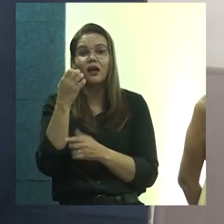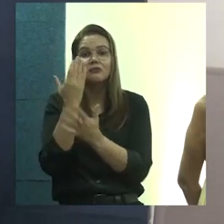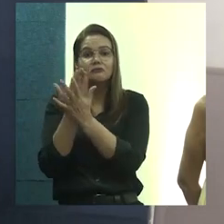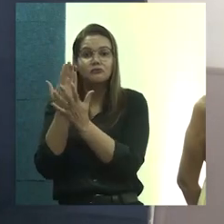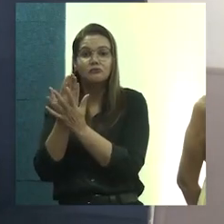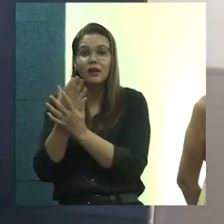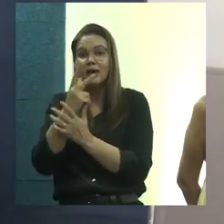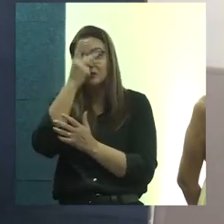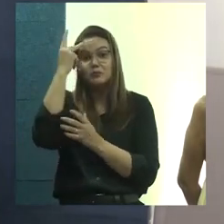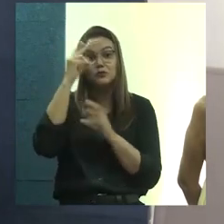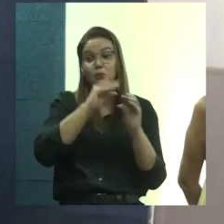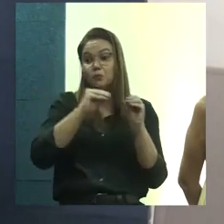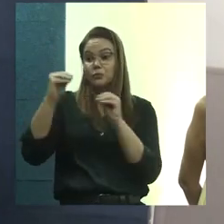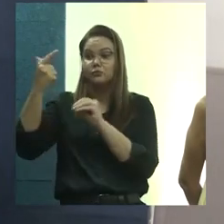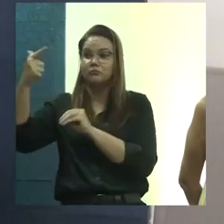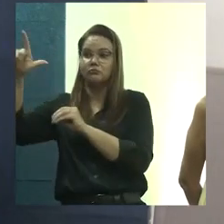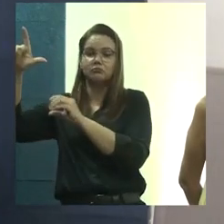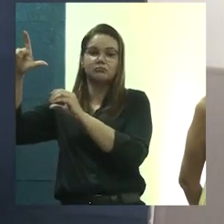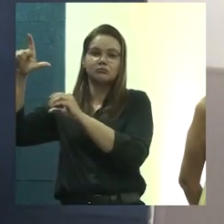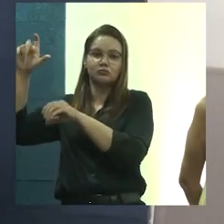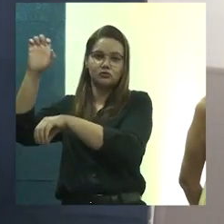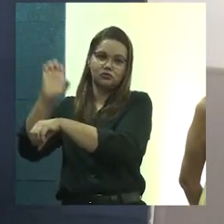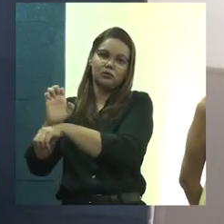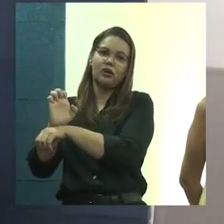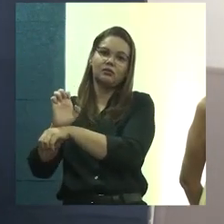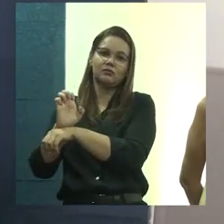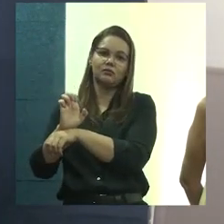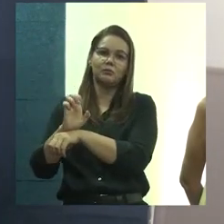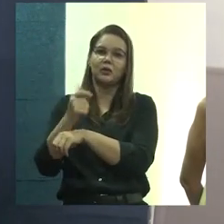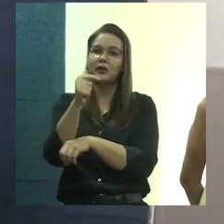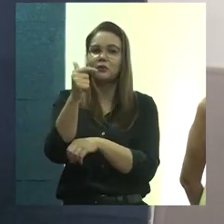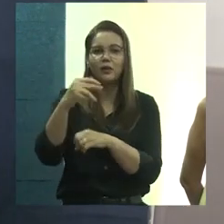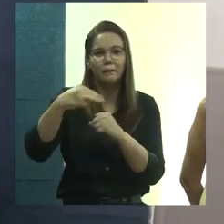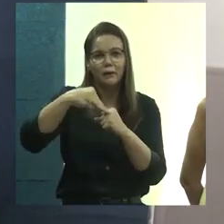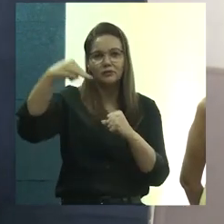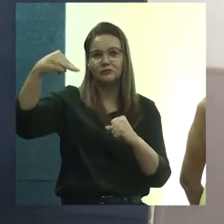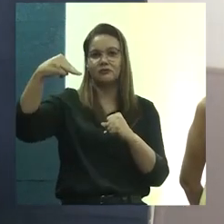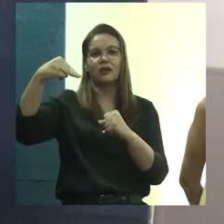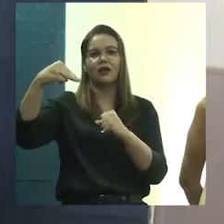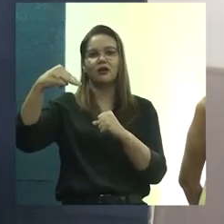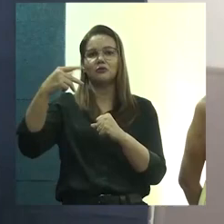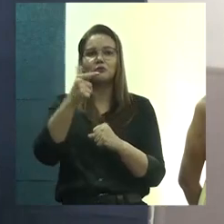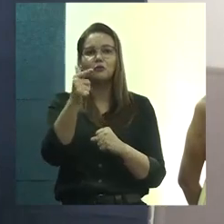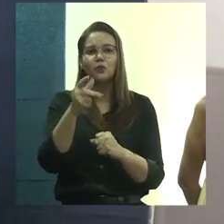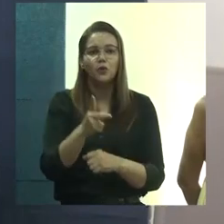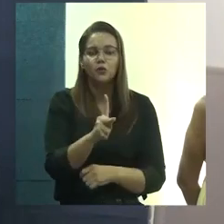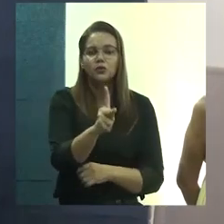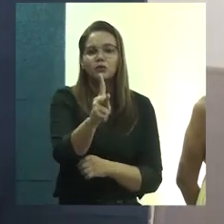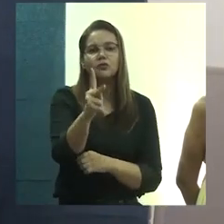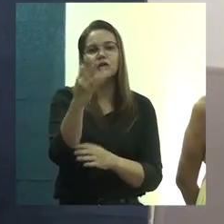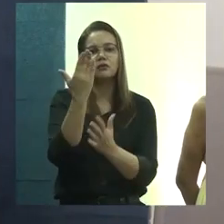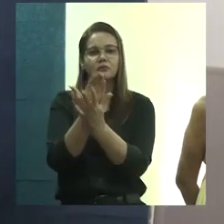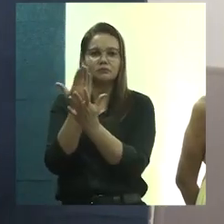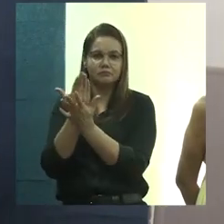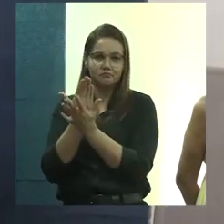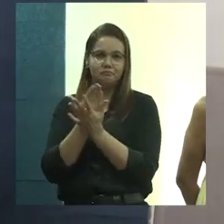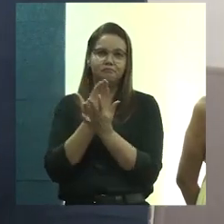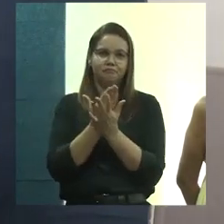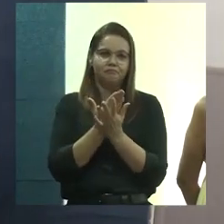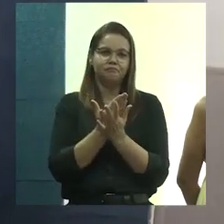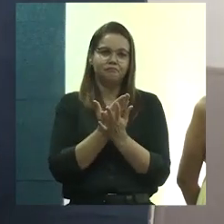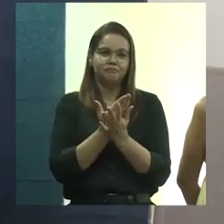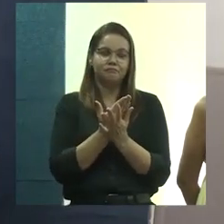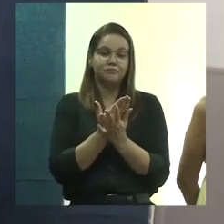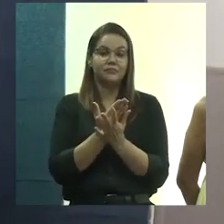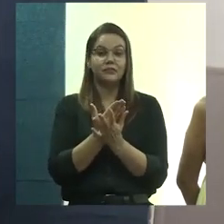Todo mundo vai embora. Então, o cenário é isso, que não tem mestrado, aqui não tem uma continuidade de estudo. Então,